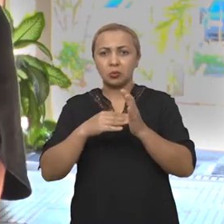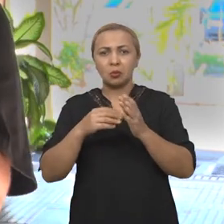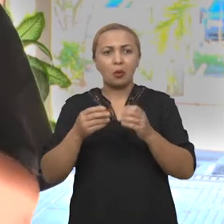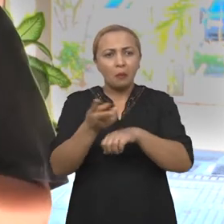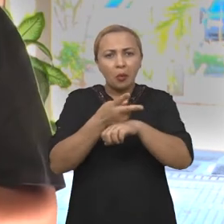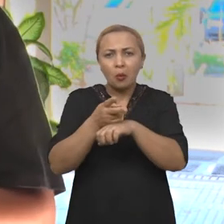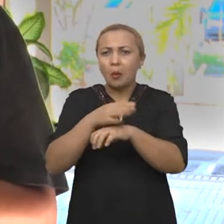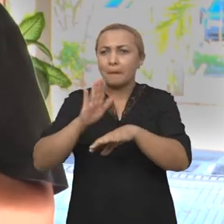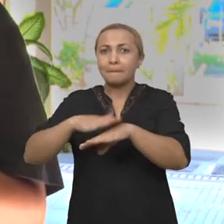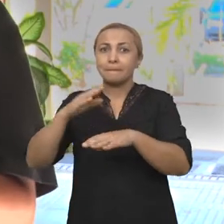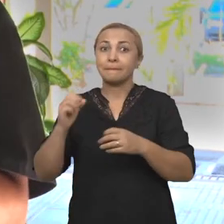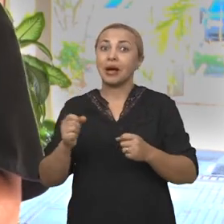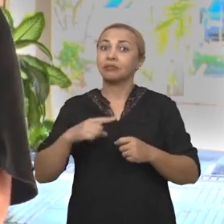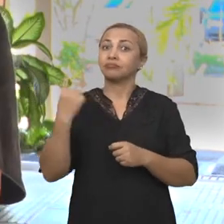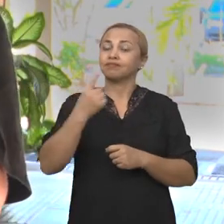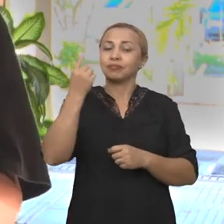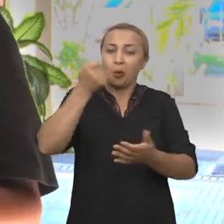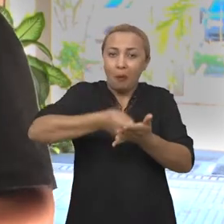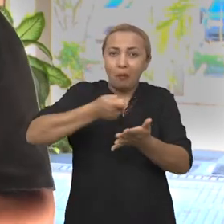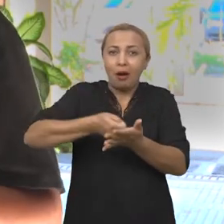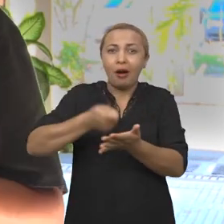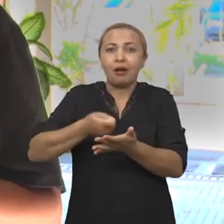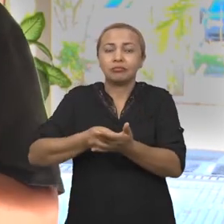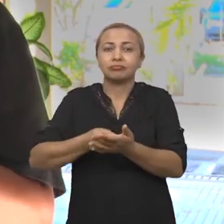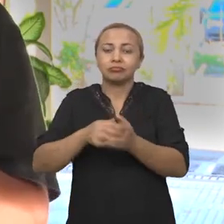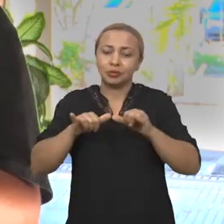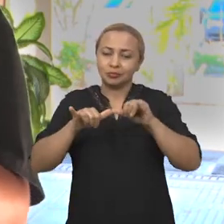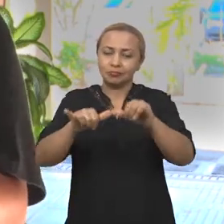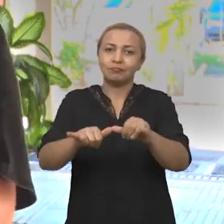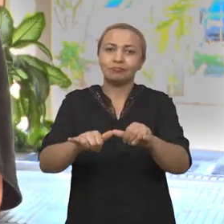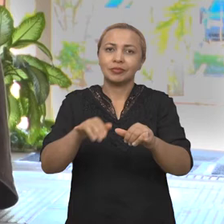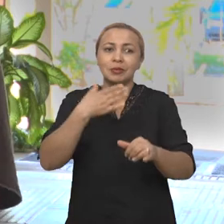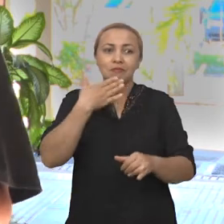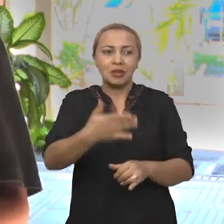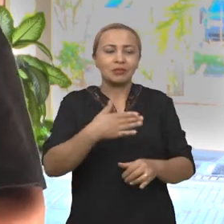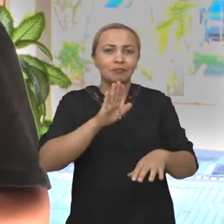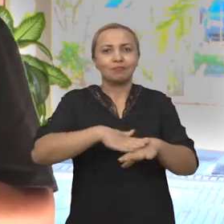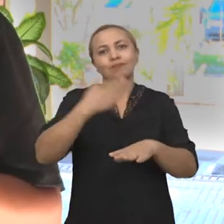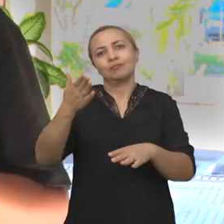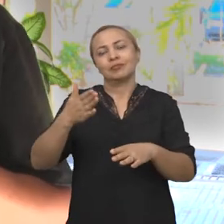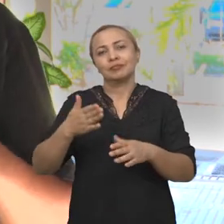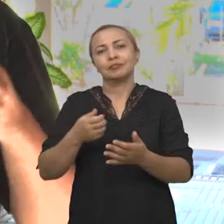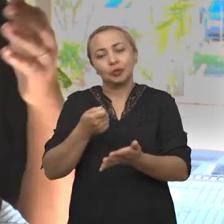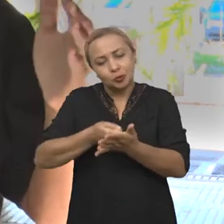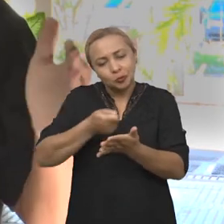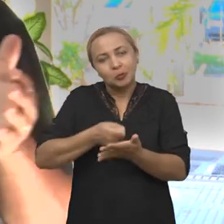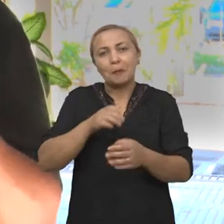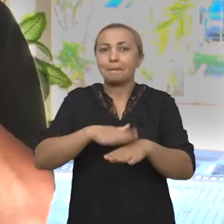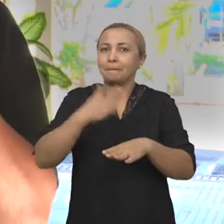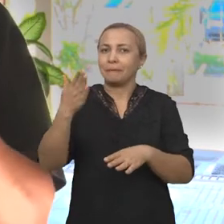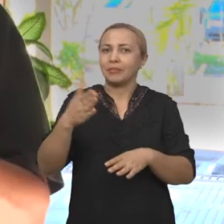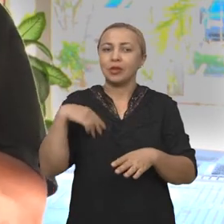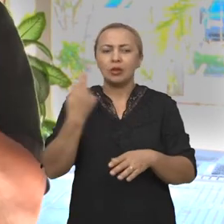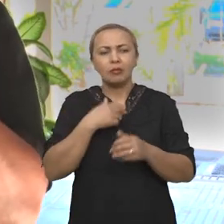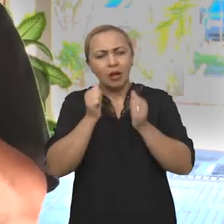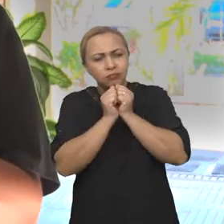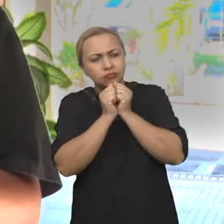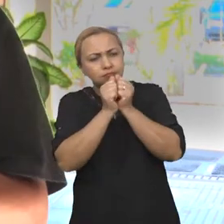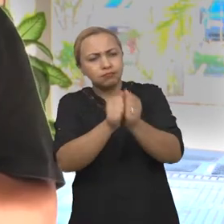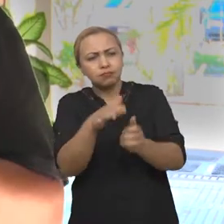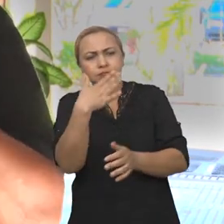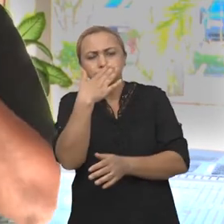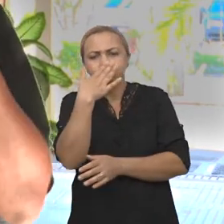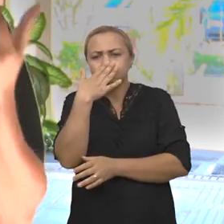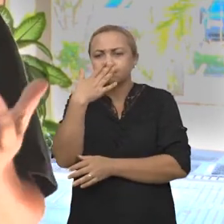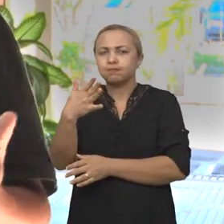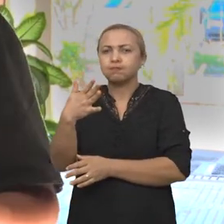algo muito maior, passa a ser muito mais exigido. O mercado se torna mais exigente. E a gente veio acompanhando um pouco desse